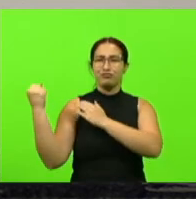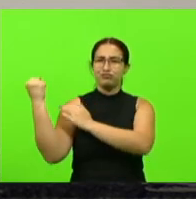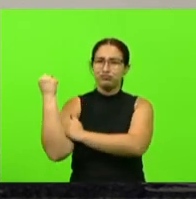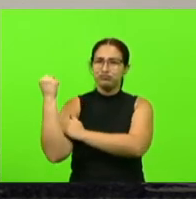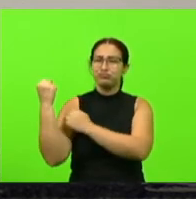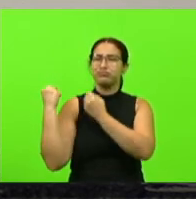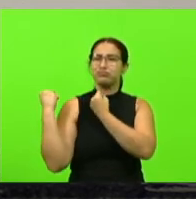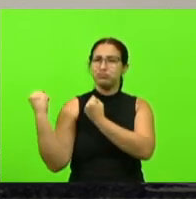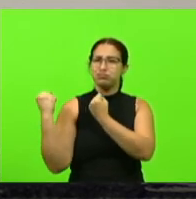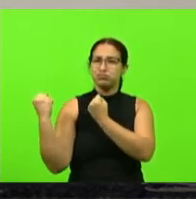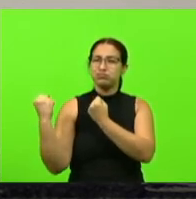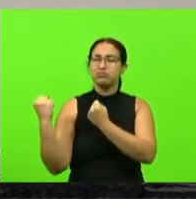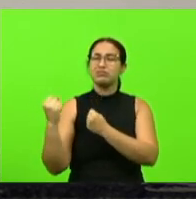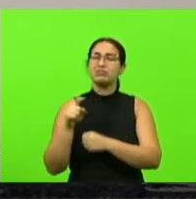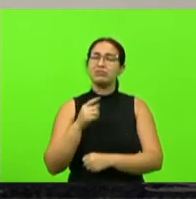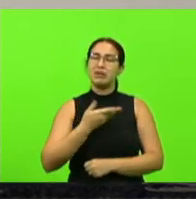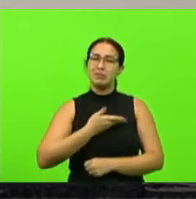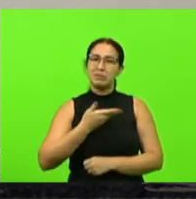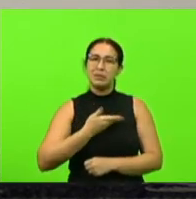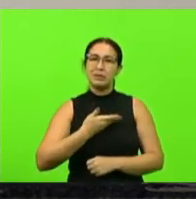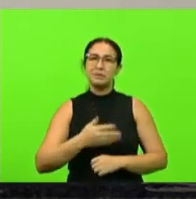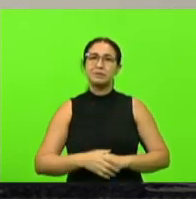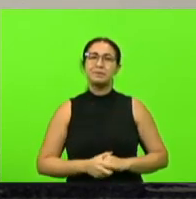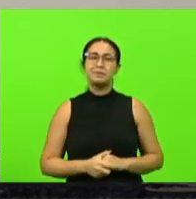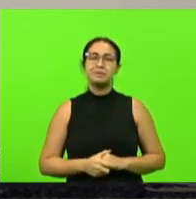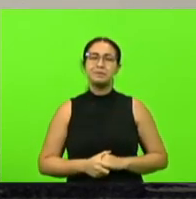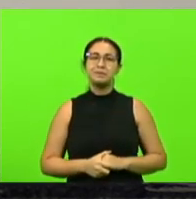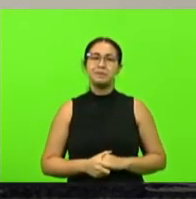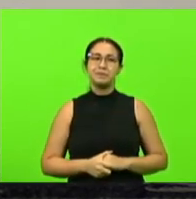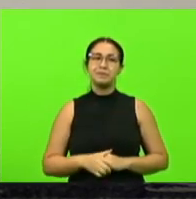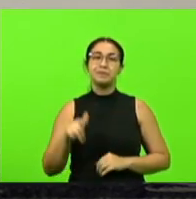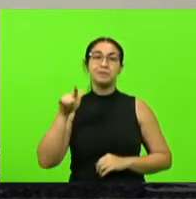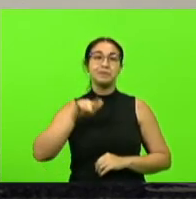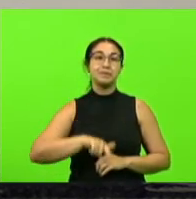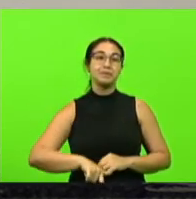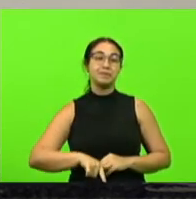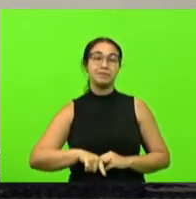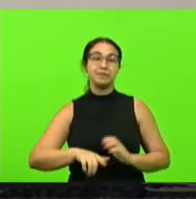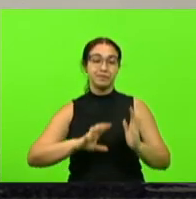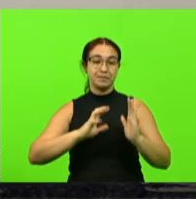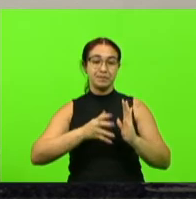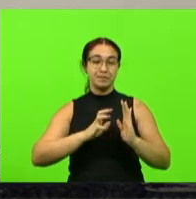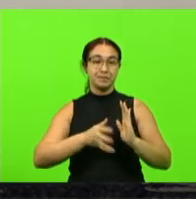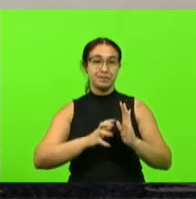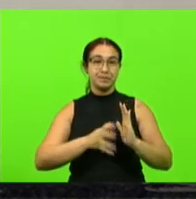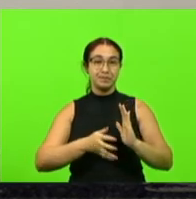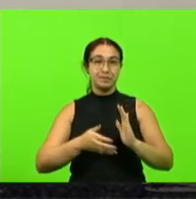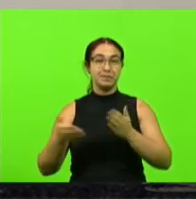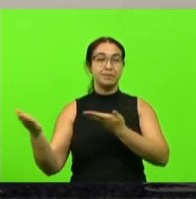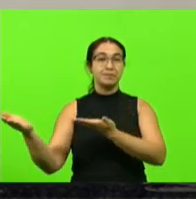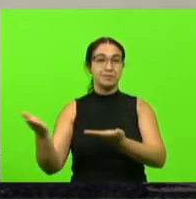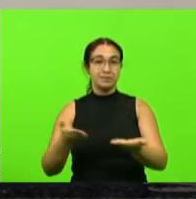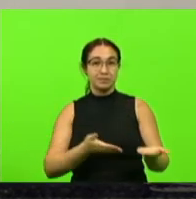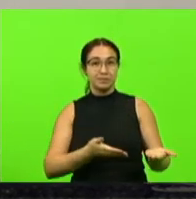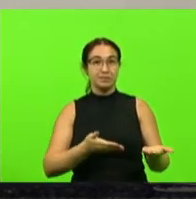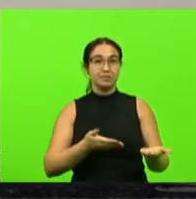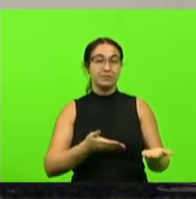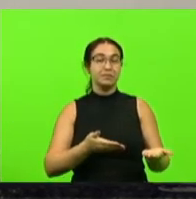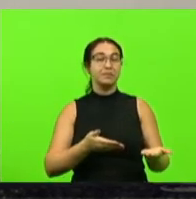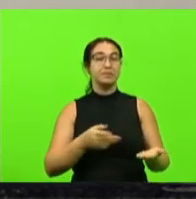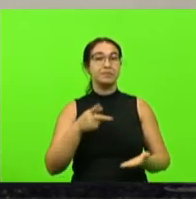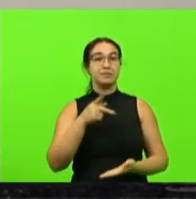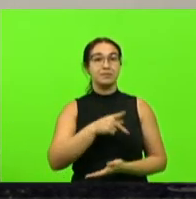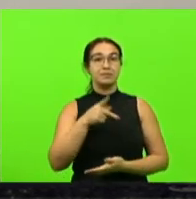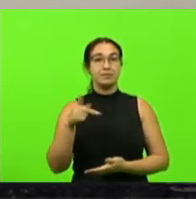deputada nosso colega ainda no horário dos partidos políticos o próximo horário pertence ao PP